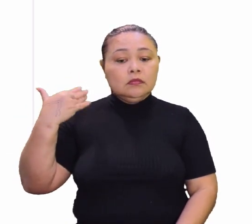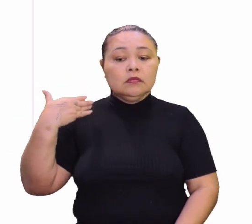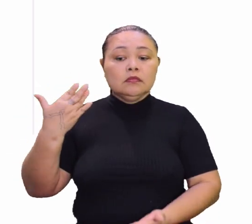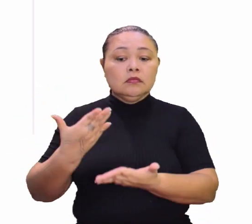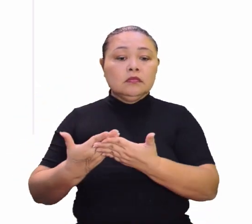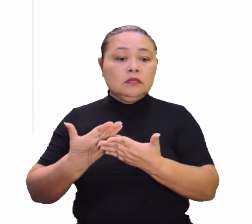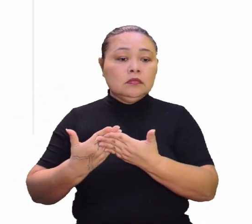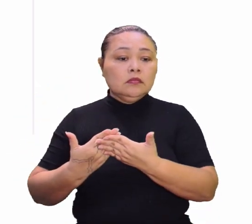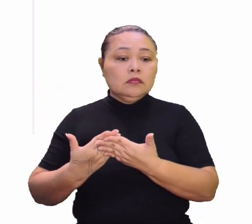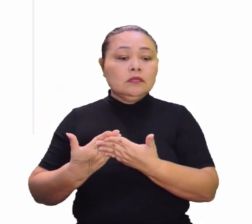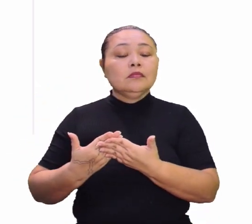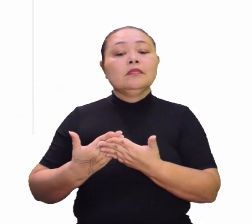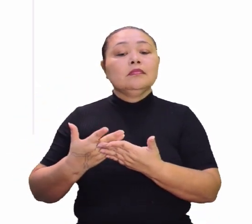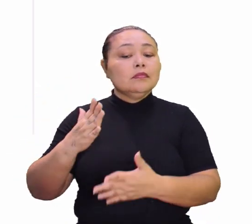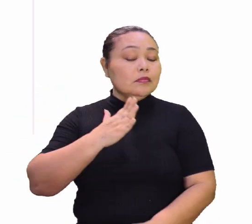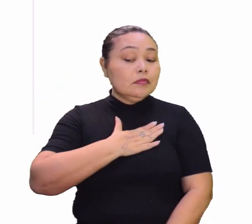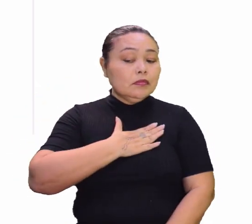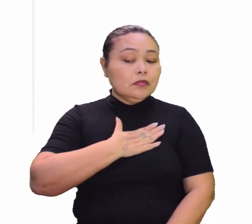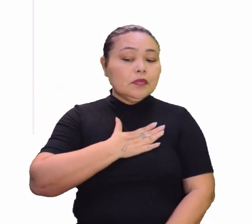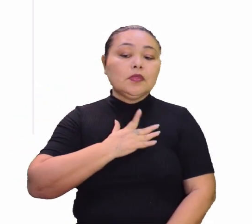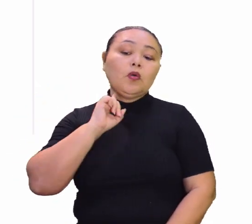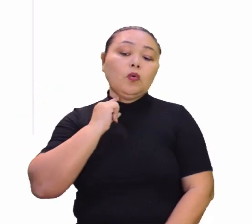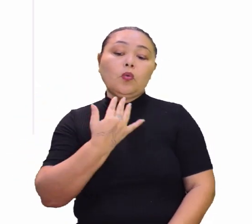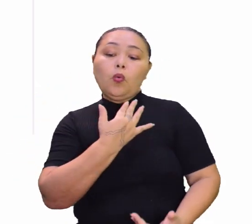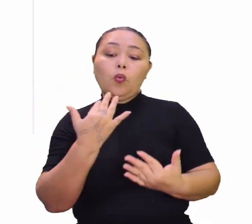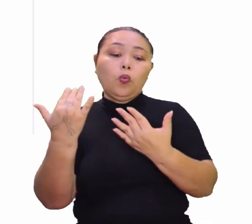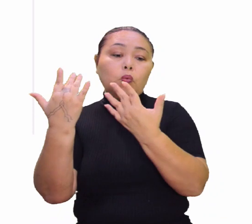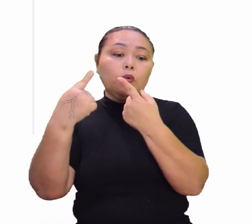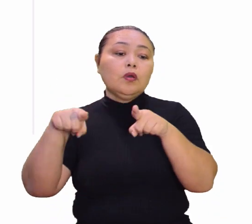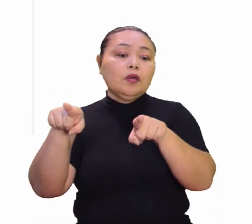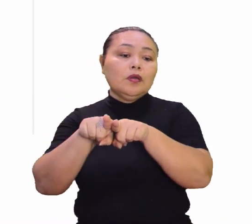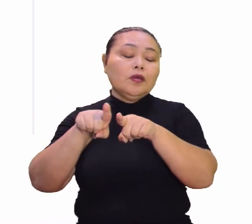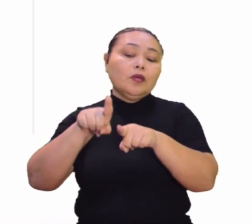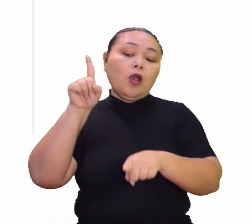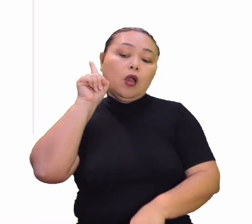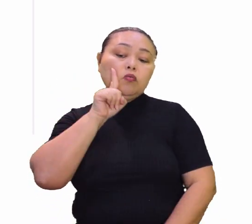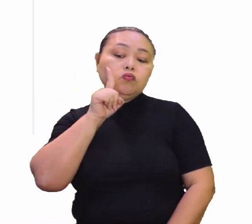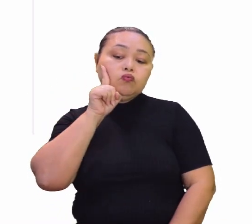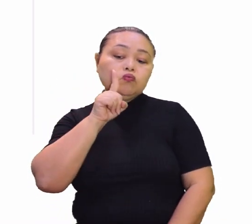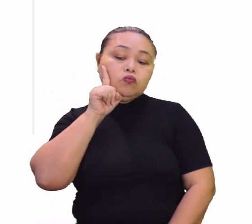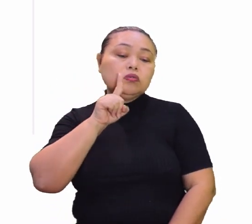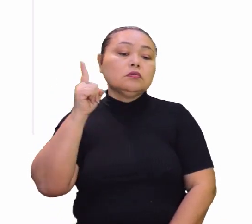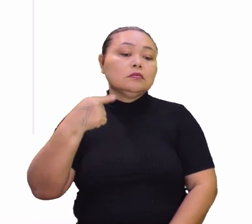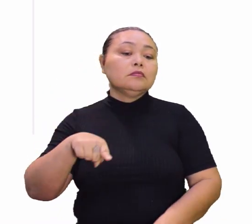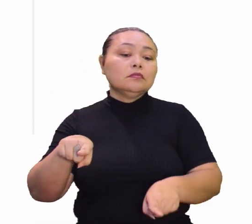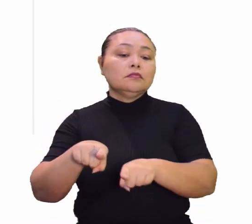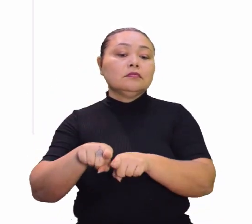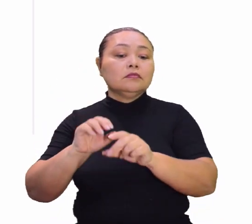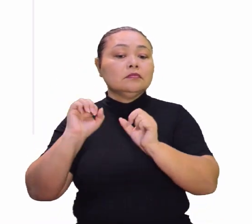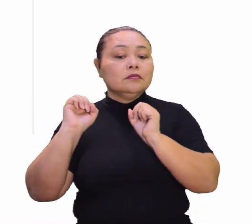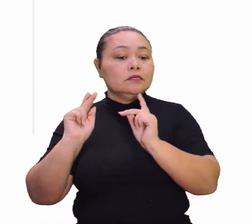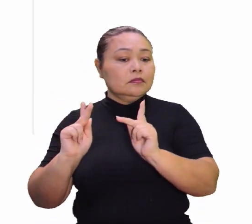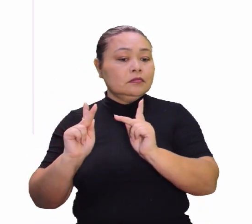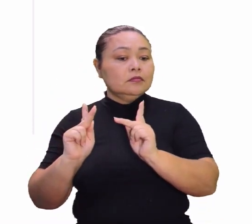últimas aulas, mas... menino aqui gosta de poluir. China. E esses meninos aqui também, os americanos, ok? Os